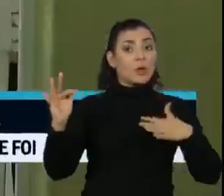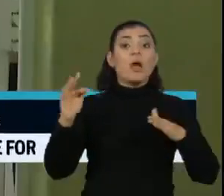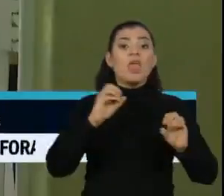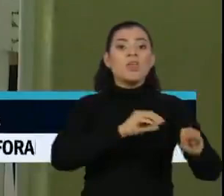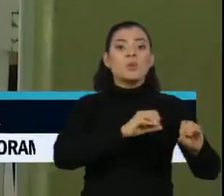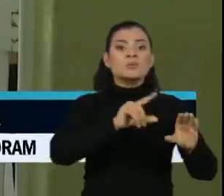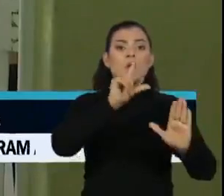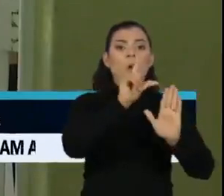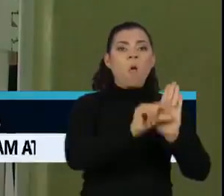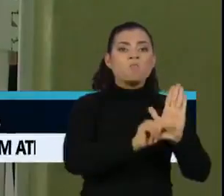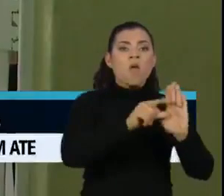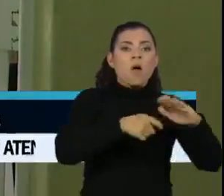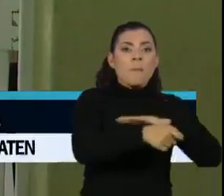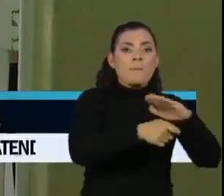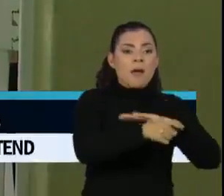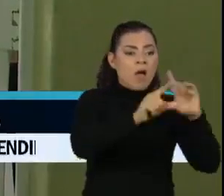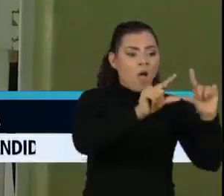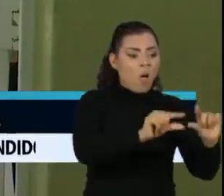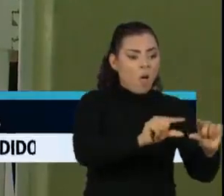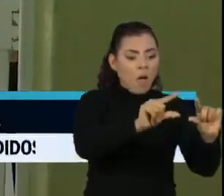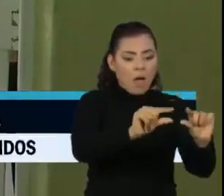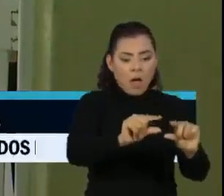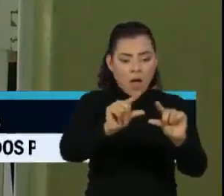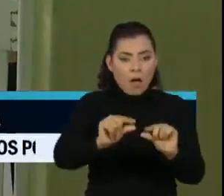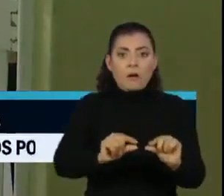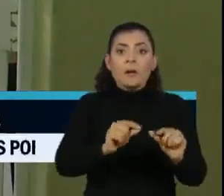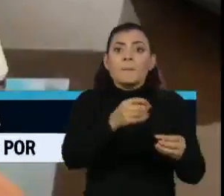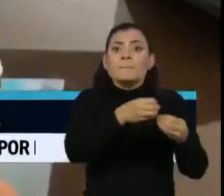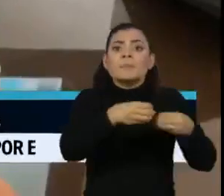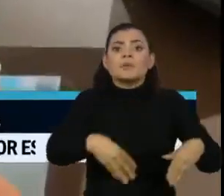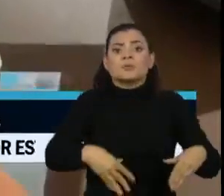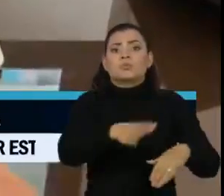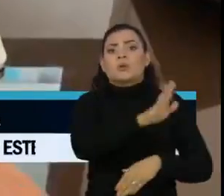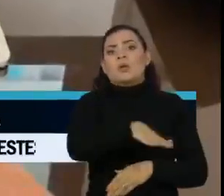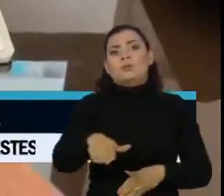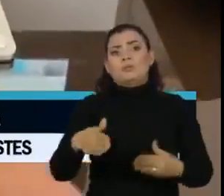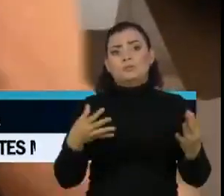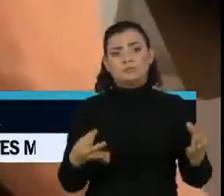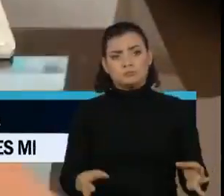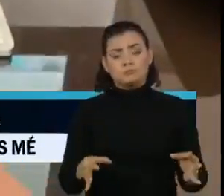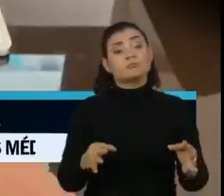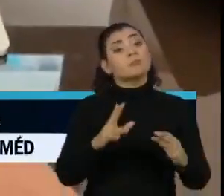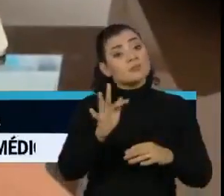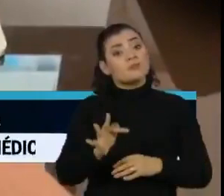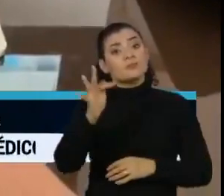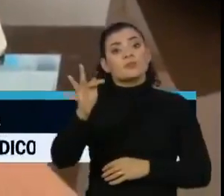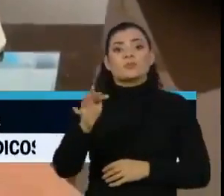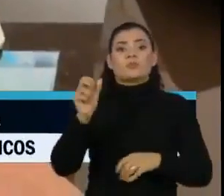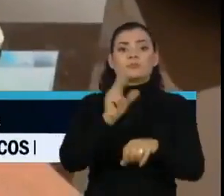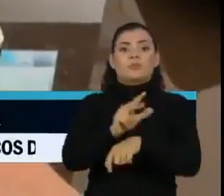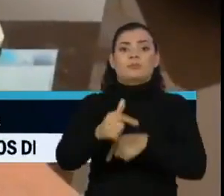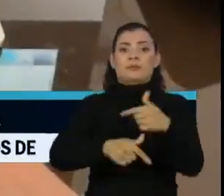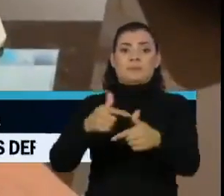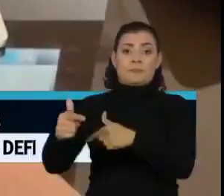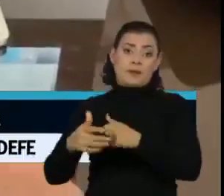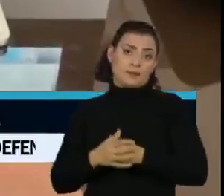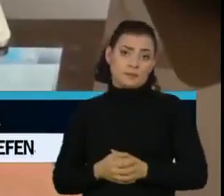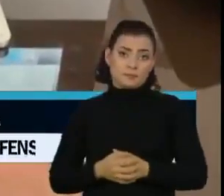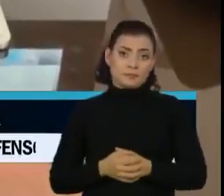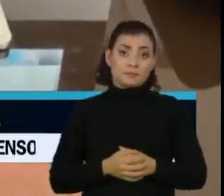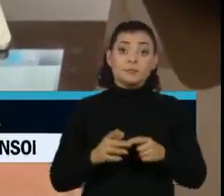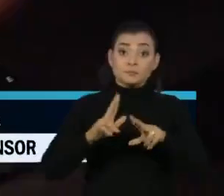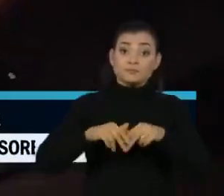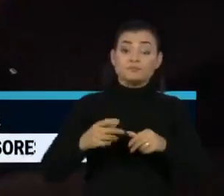na educação comprometem a formação de milhões de estudantes que ainda vão ingressar no mercado de trabalho. A